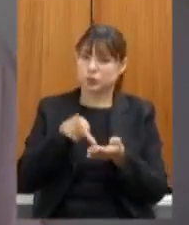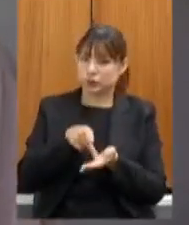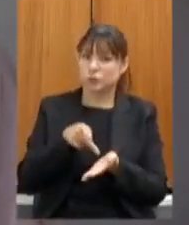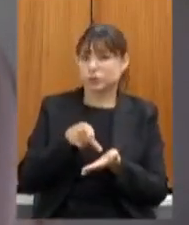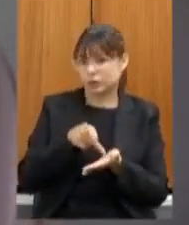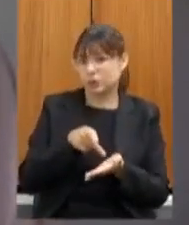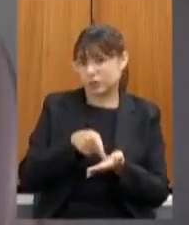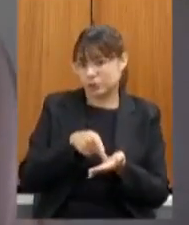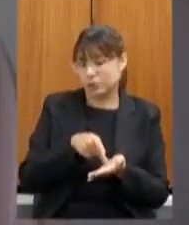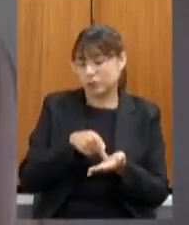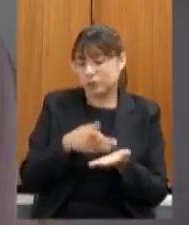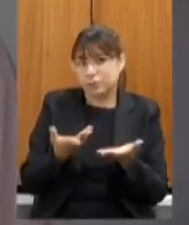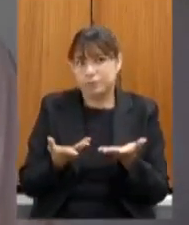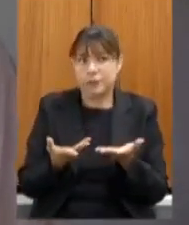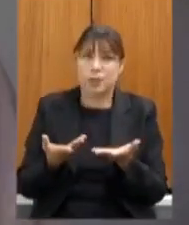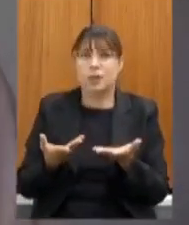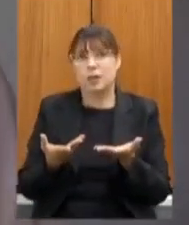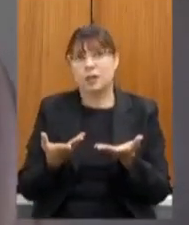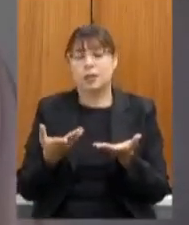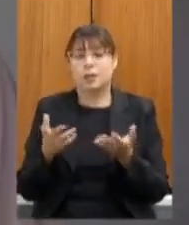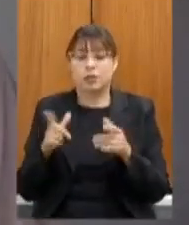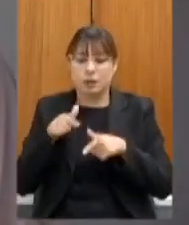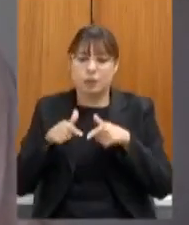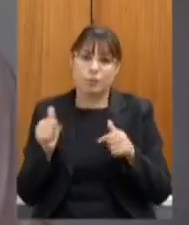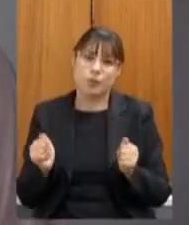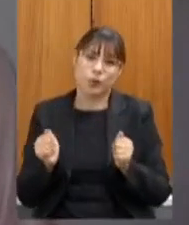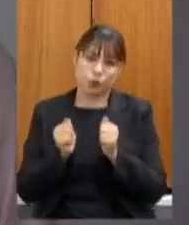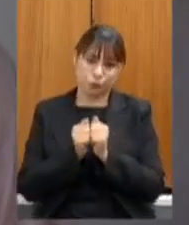fazer essa construção conjunta